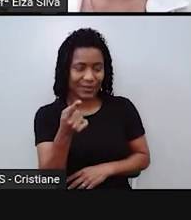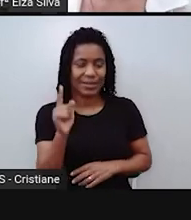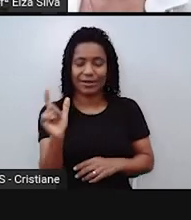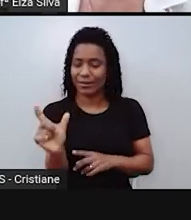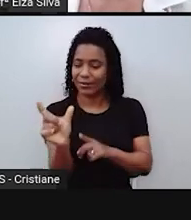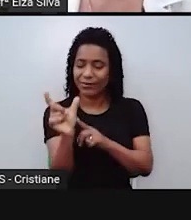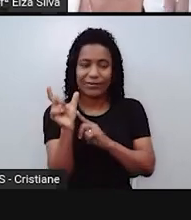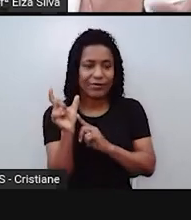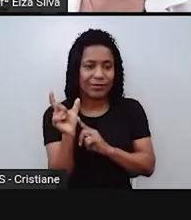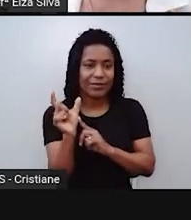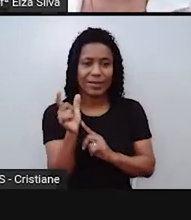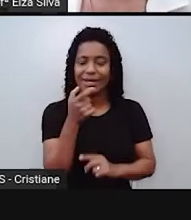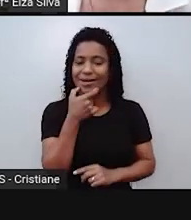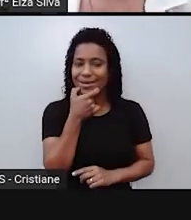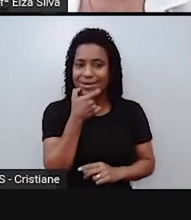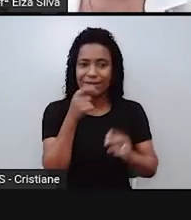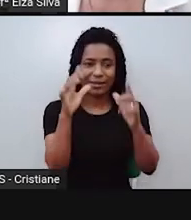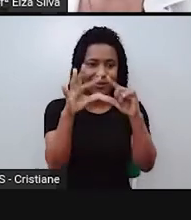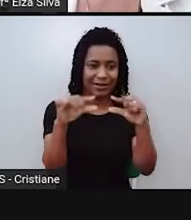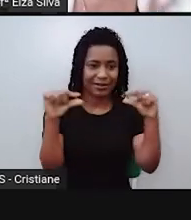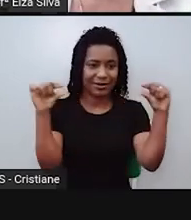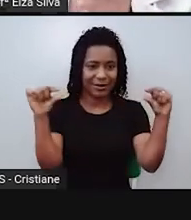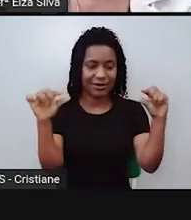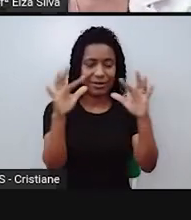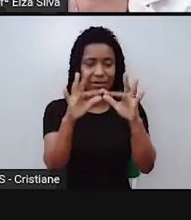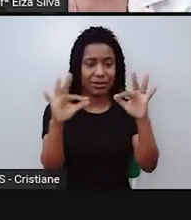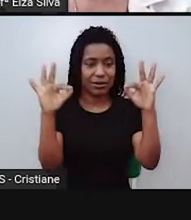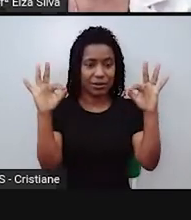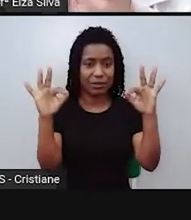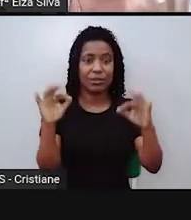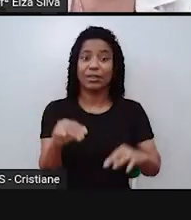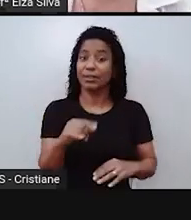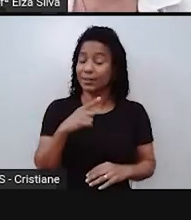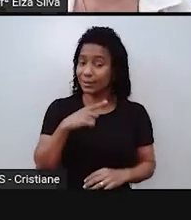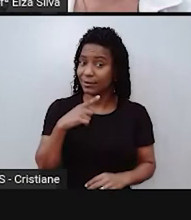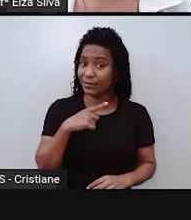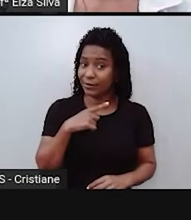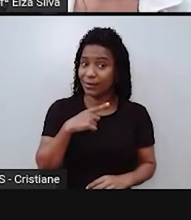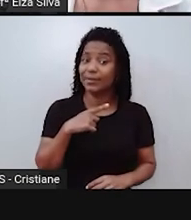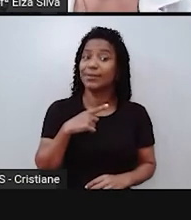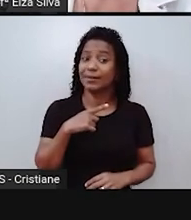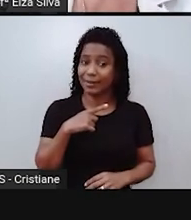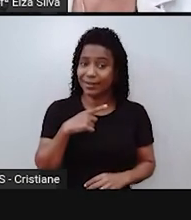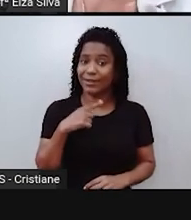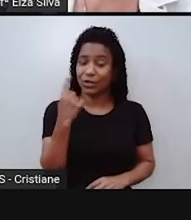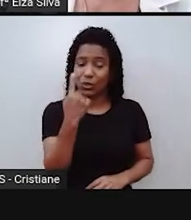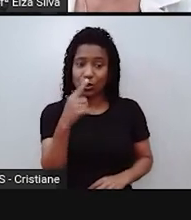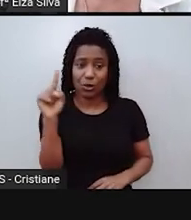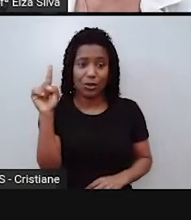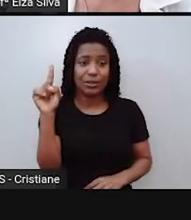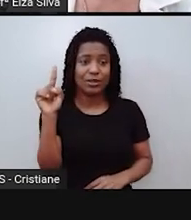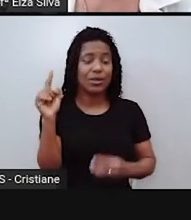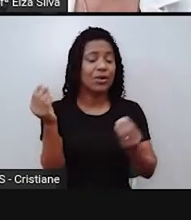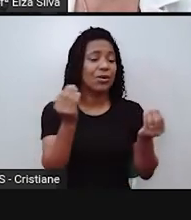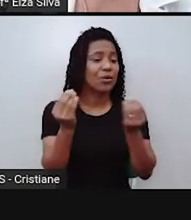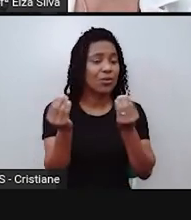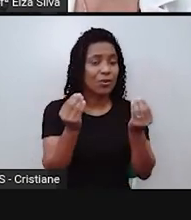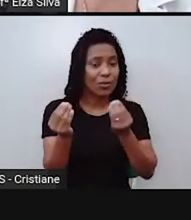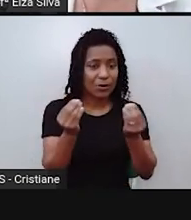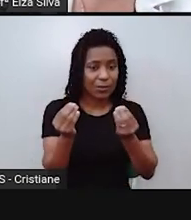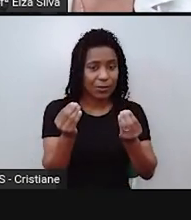uma expressão em inglês, uma frase em inglês, com going to filter na negativa, vamos apenas